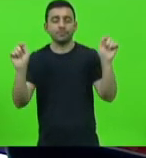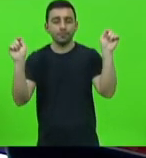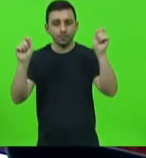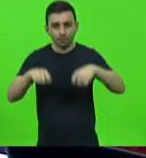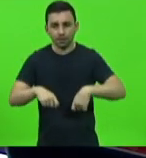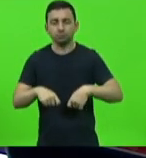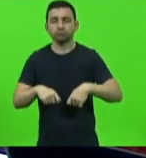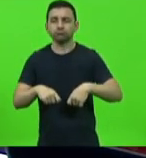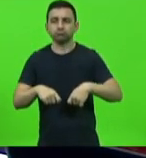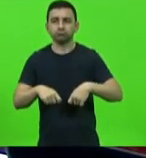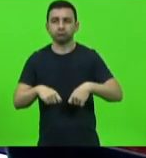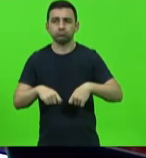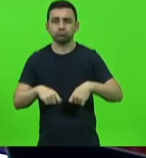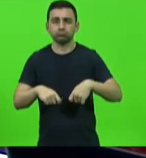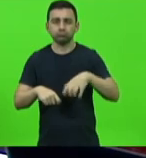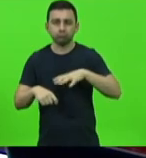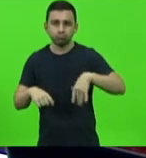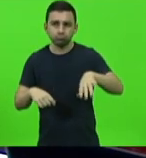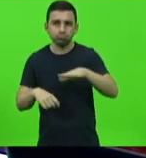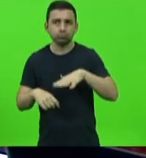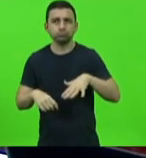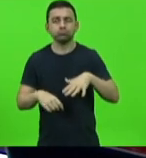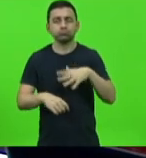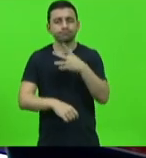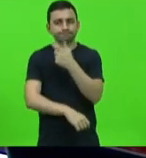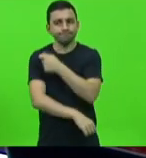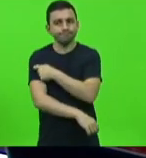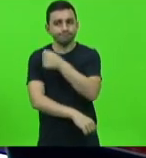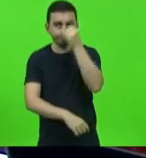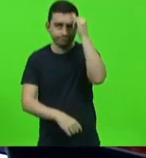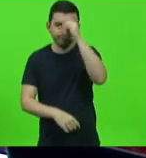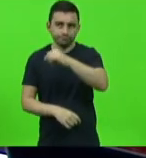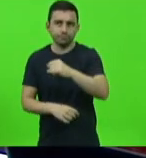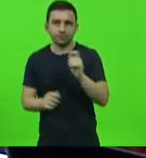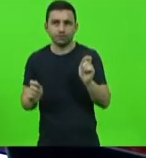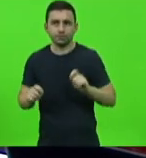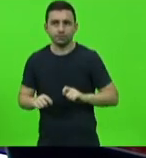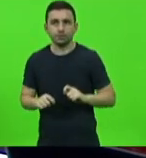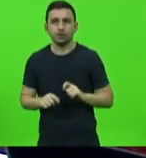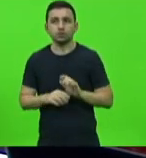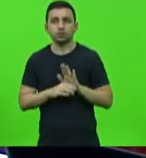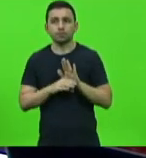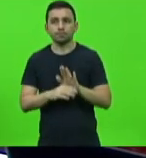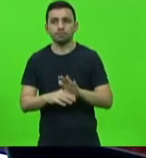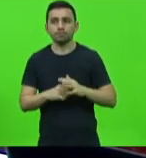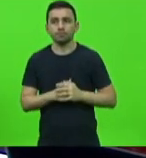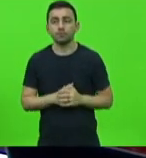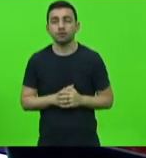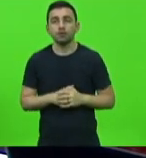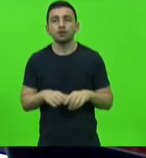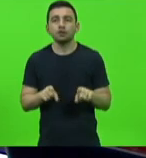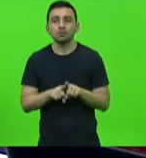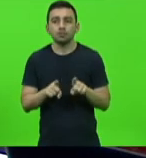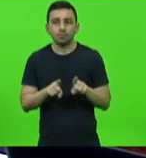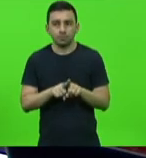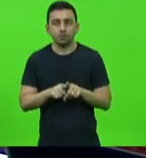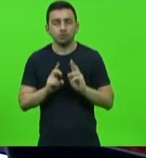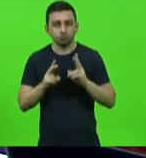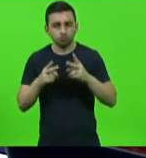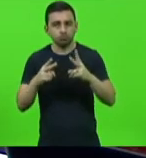existe desses imunizantes que estão disponibilizados e por fim ainda sobre imunizantes